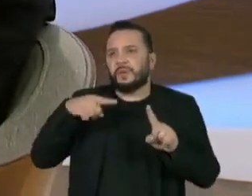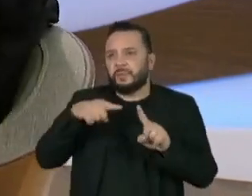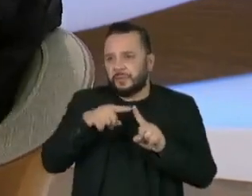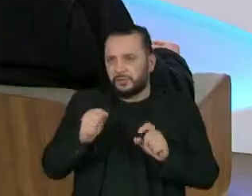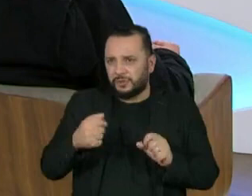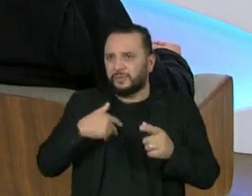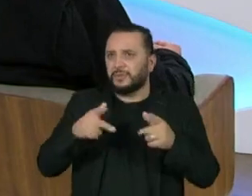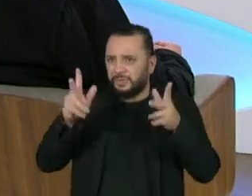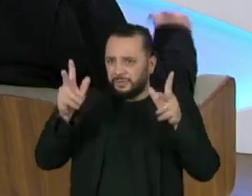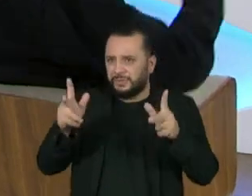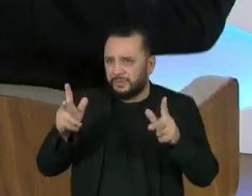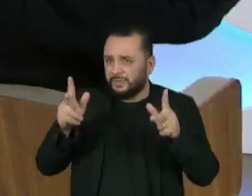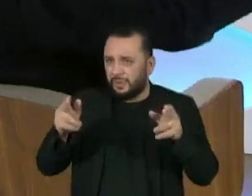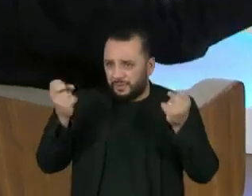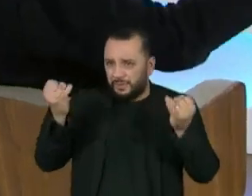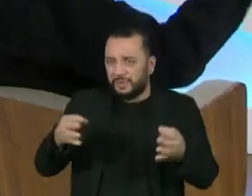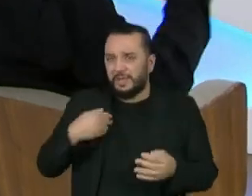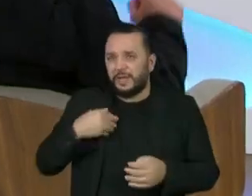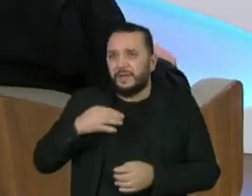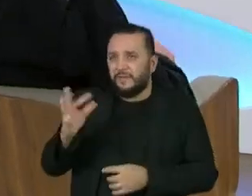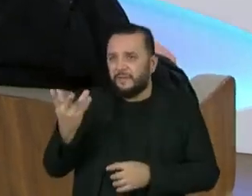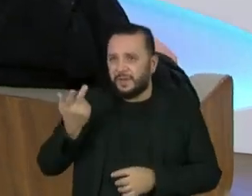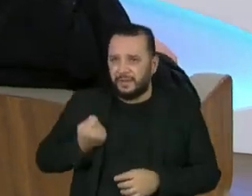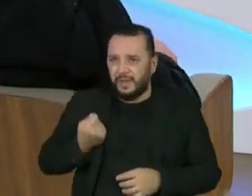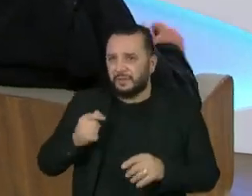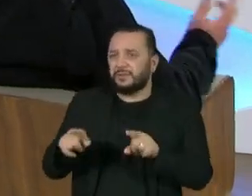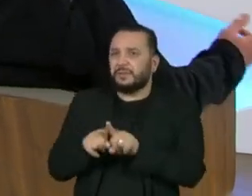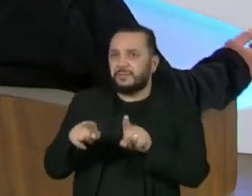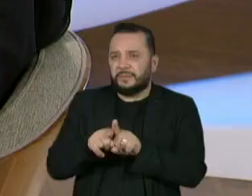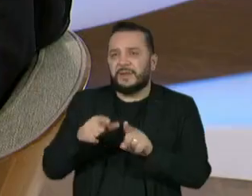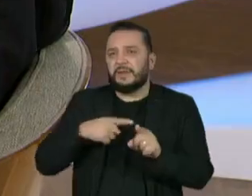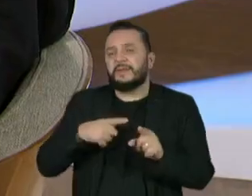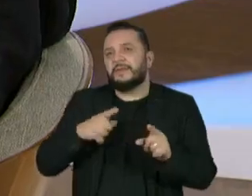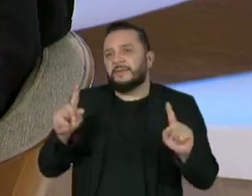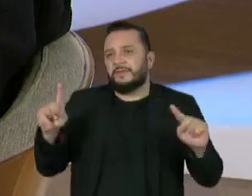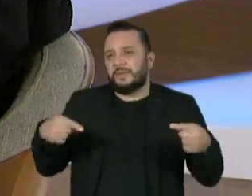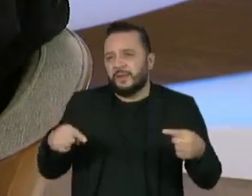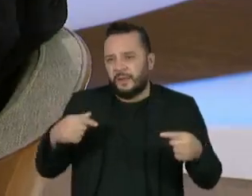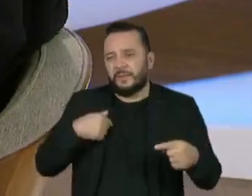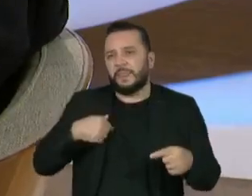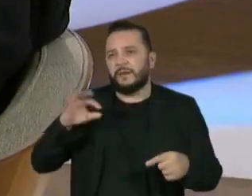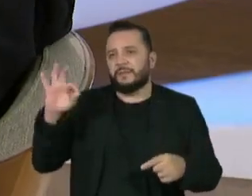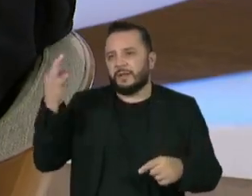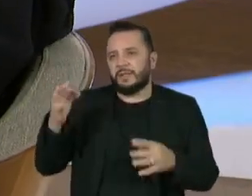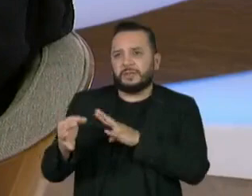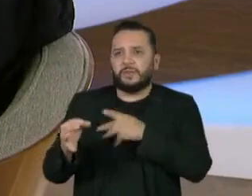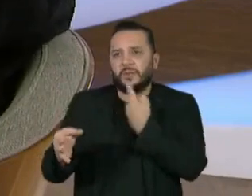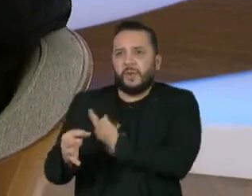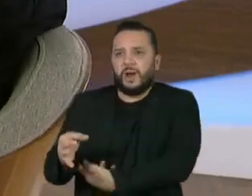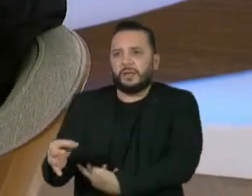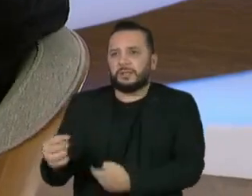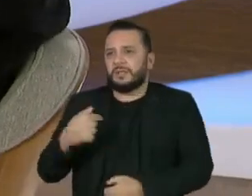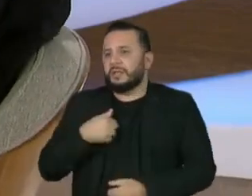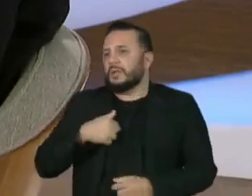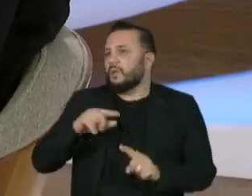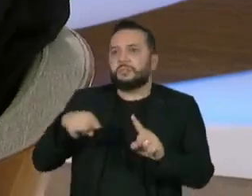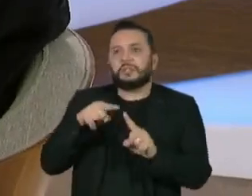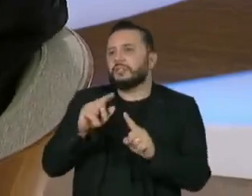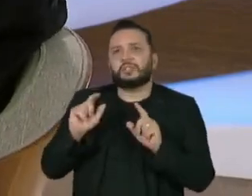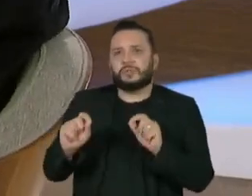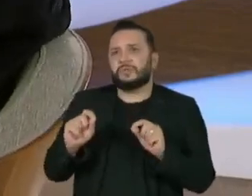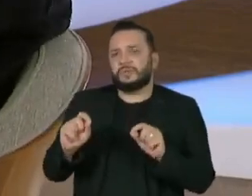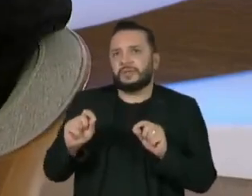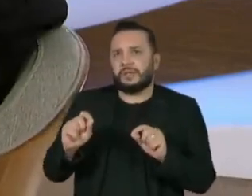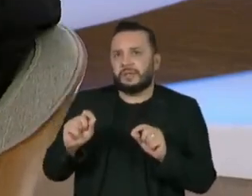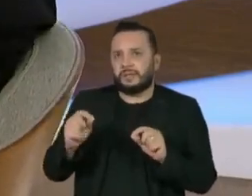inclusive no Fantástico, na série, falei no final da França, da França e Croácia, que eu fui para lá com o objetivo de sair daqui